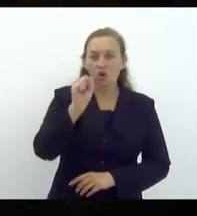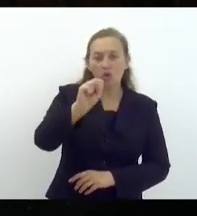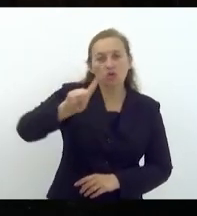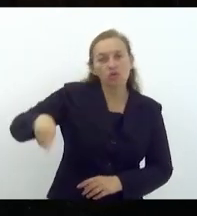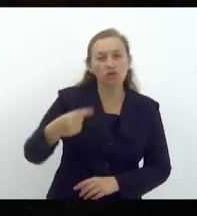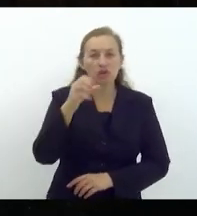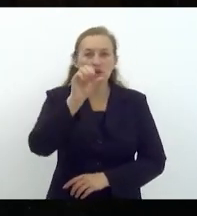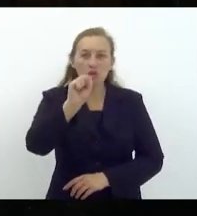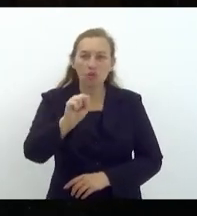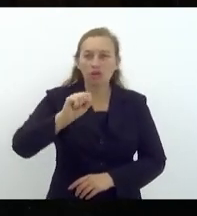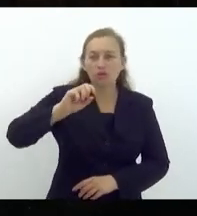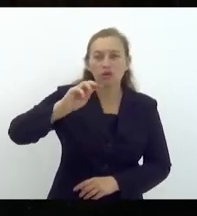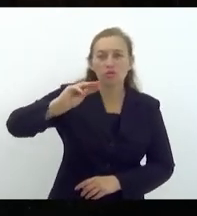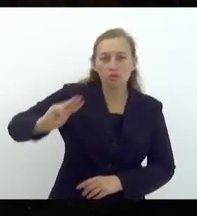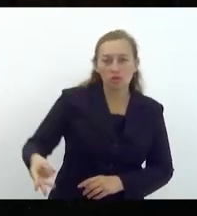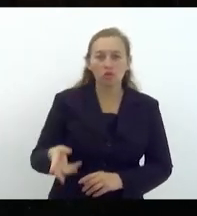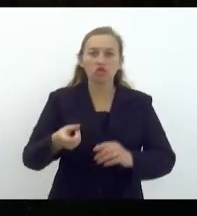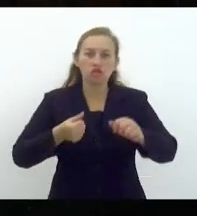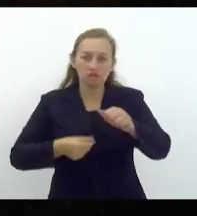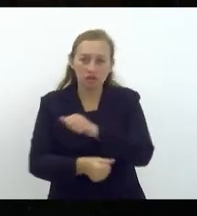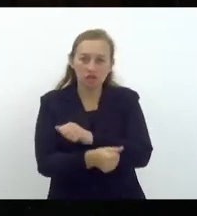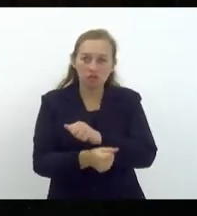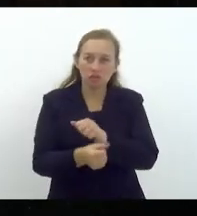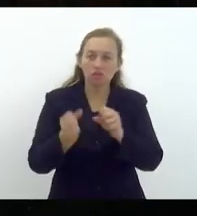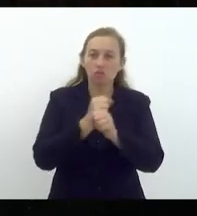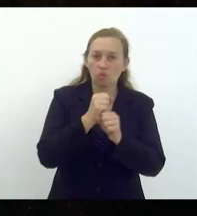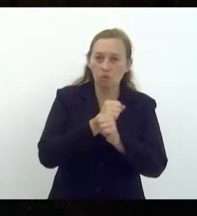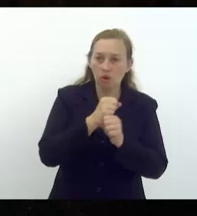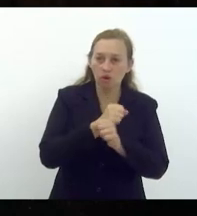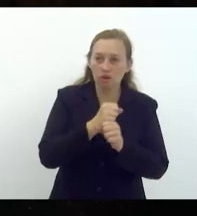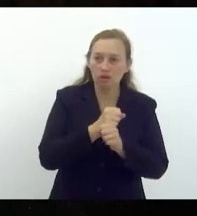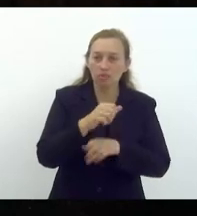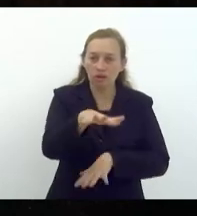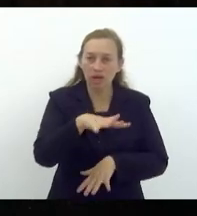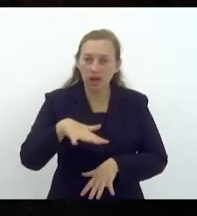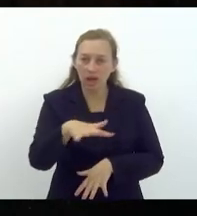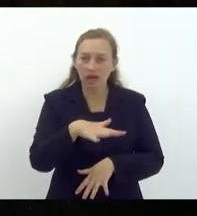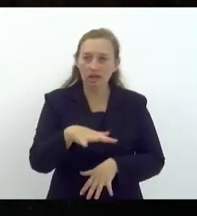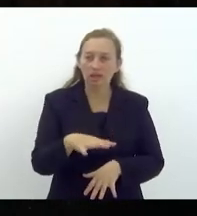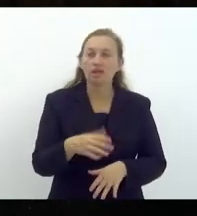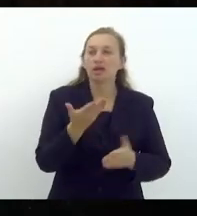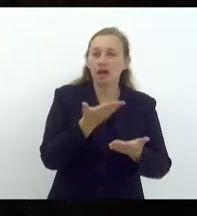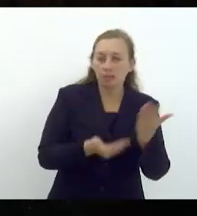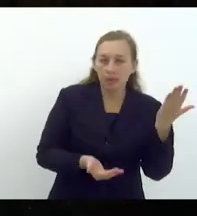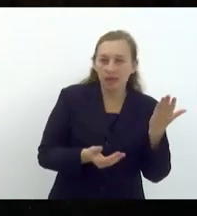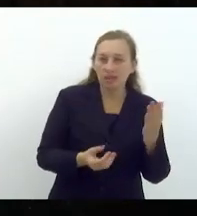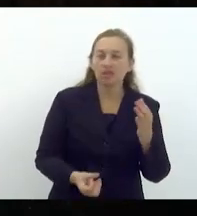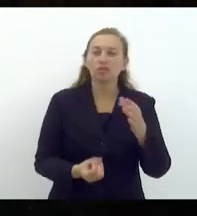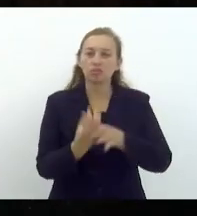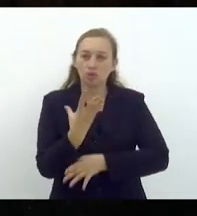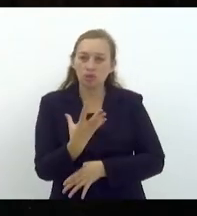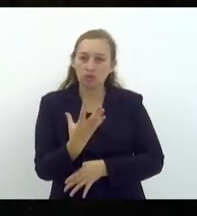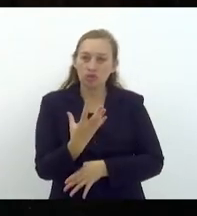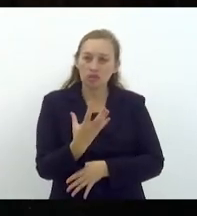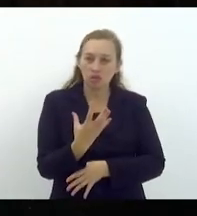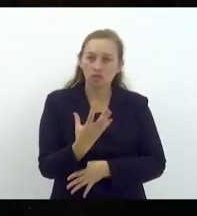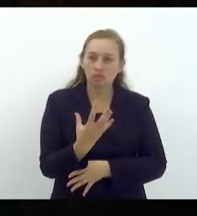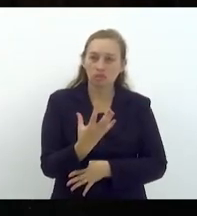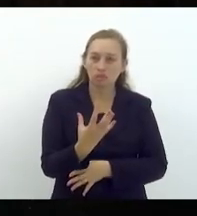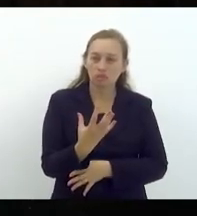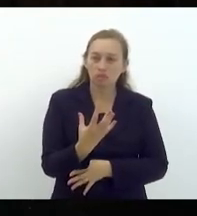,8 milhões de investimentos ao ano pelo setor, além da perda de produtividade nos